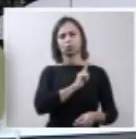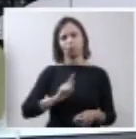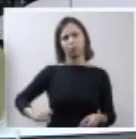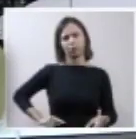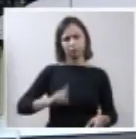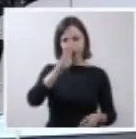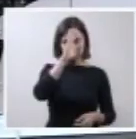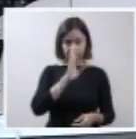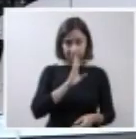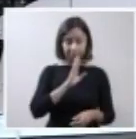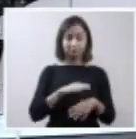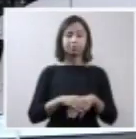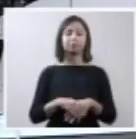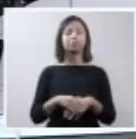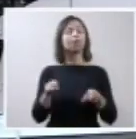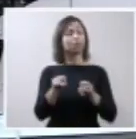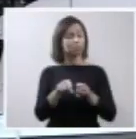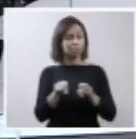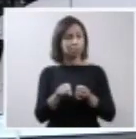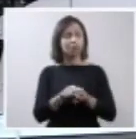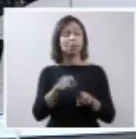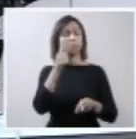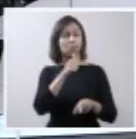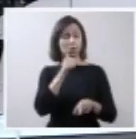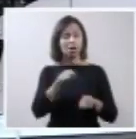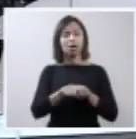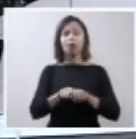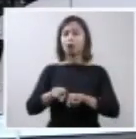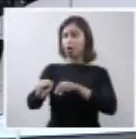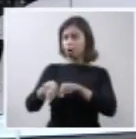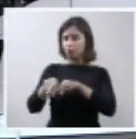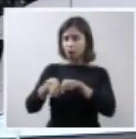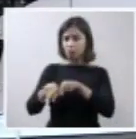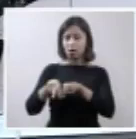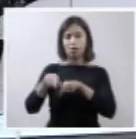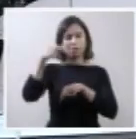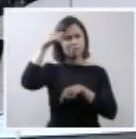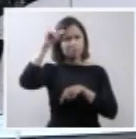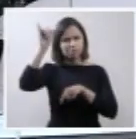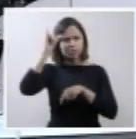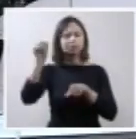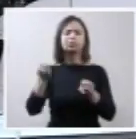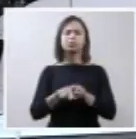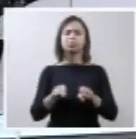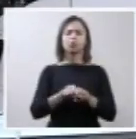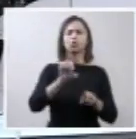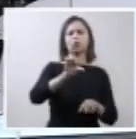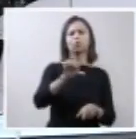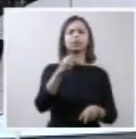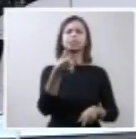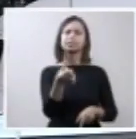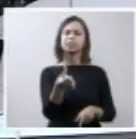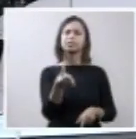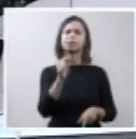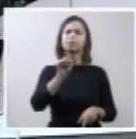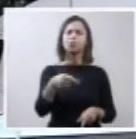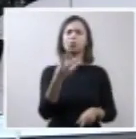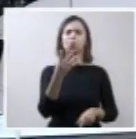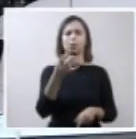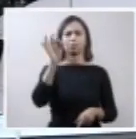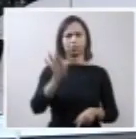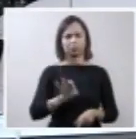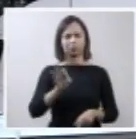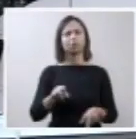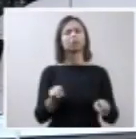Isto abrange também as mulheres do meio rural, que em 96,4% dos casos foram também